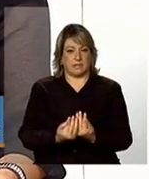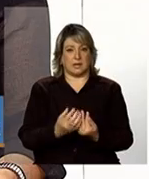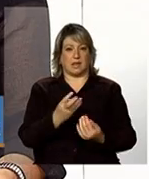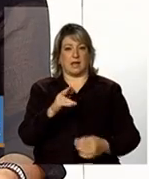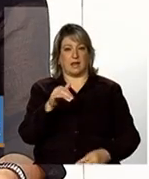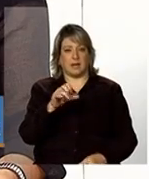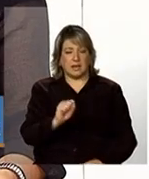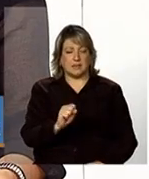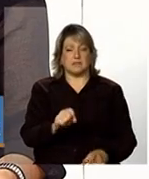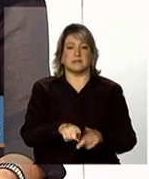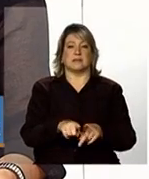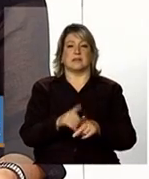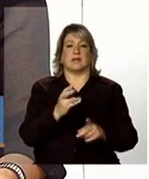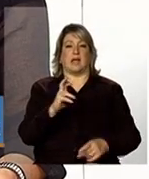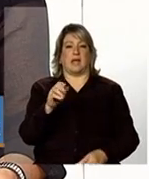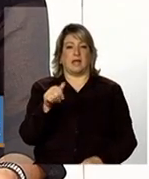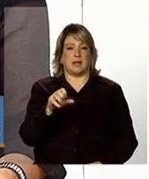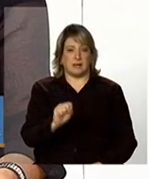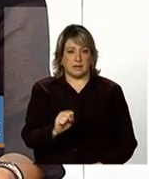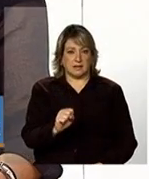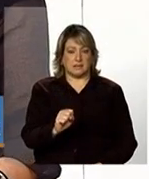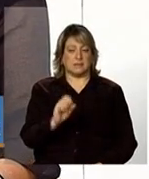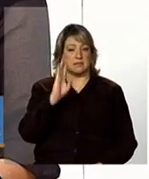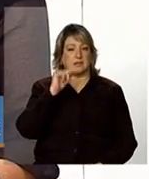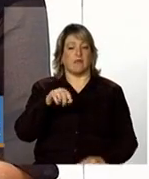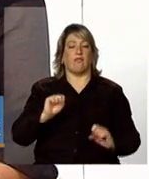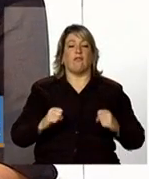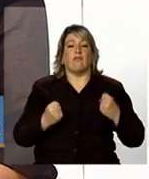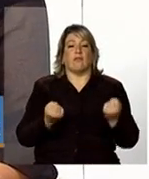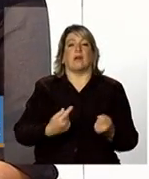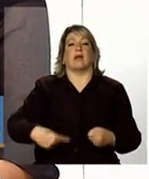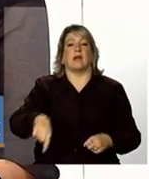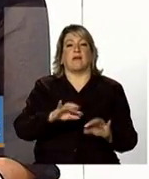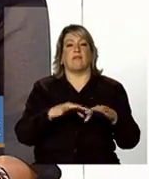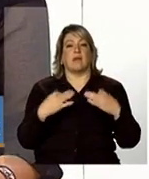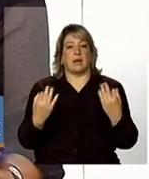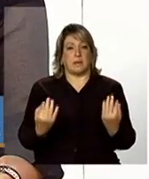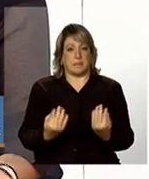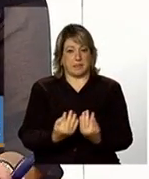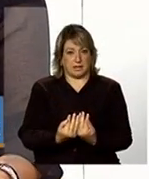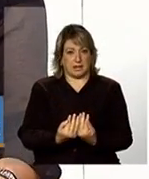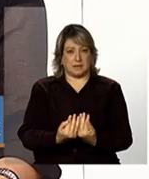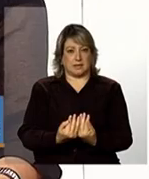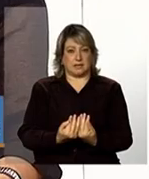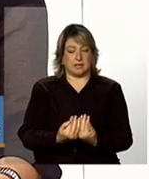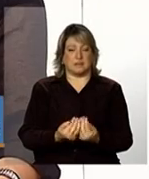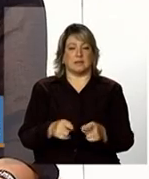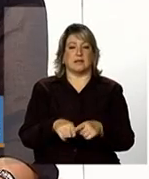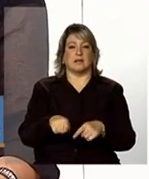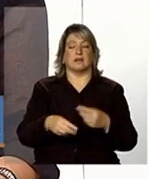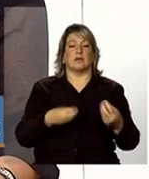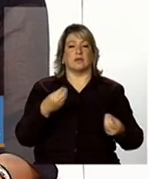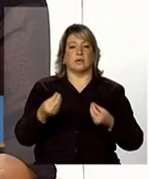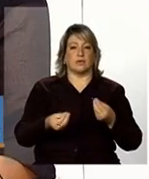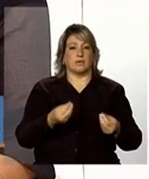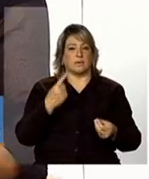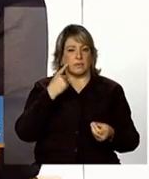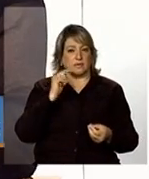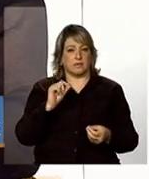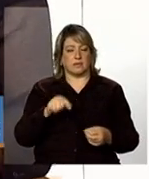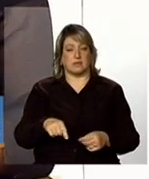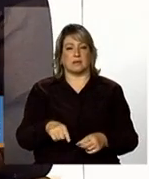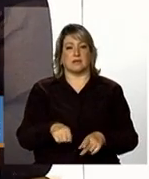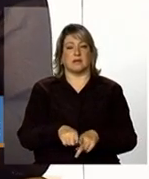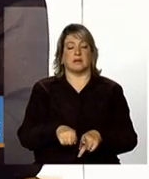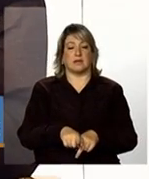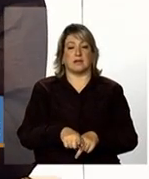visando o fortalecimento dessa família e o apoio dessa família na saída da situação de vulnerabilidade então